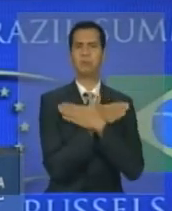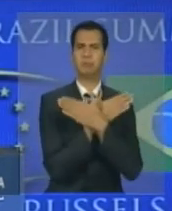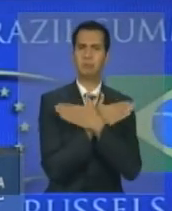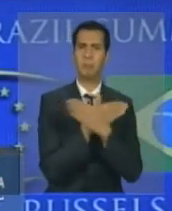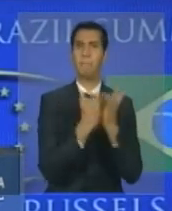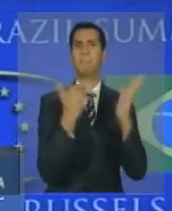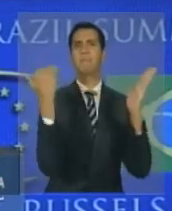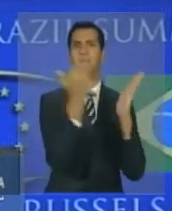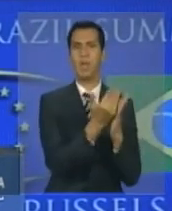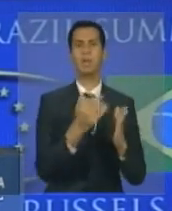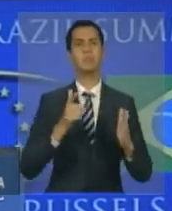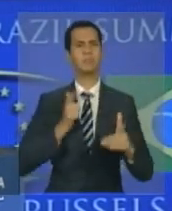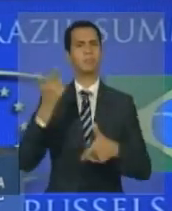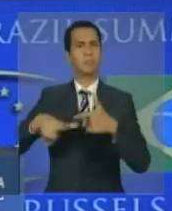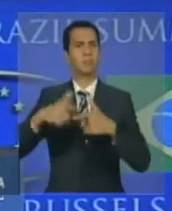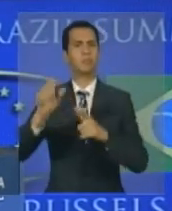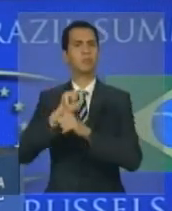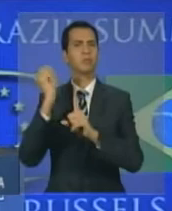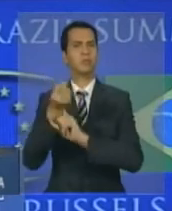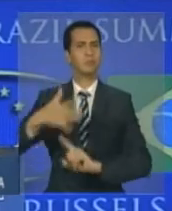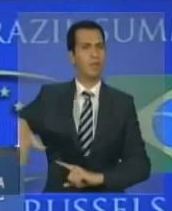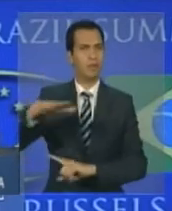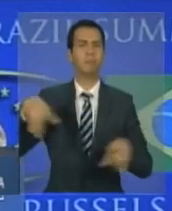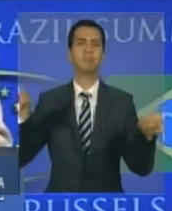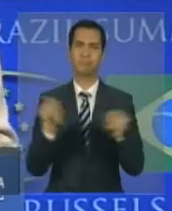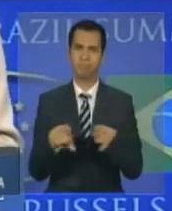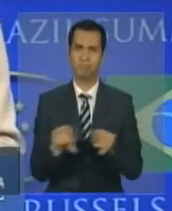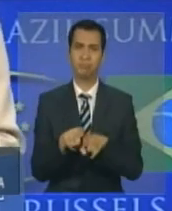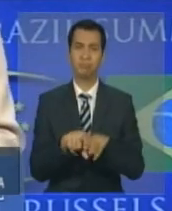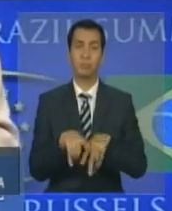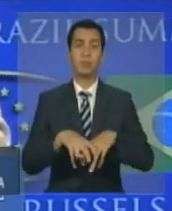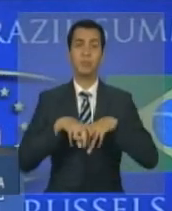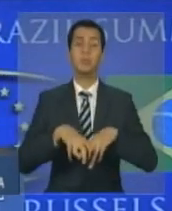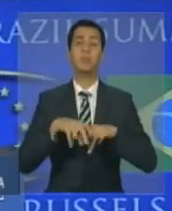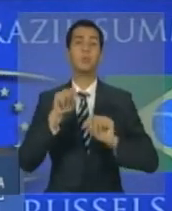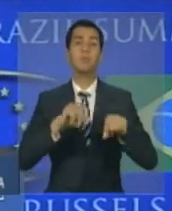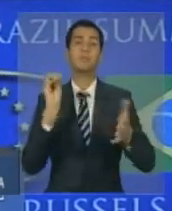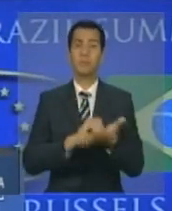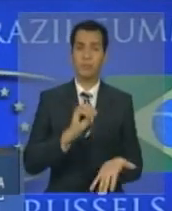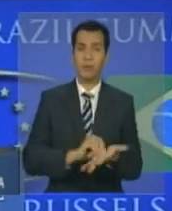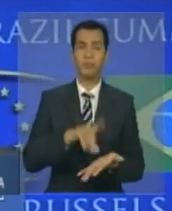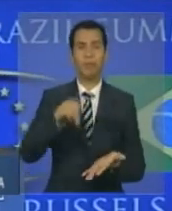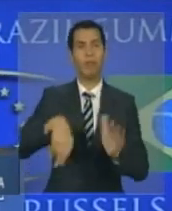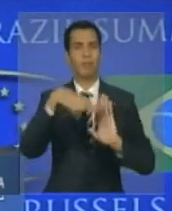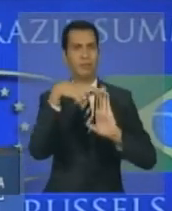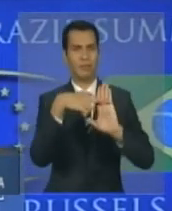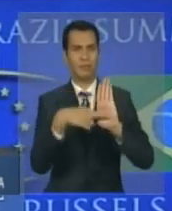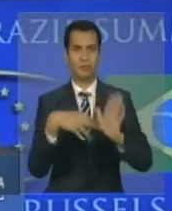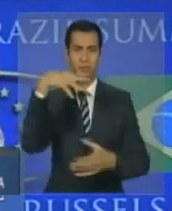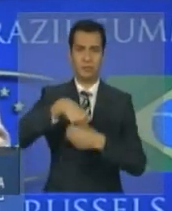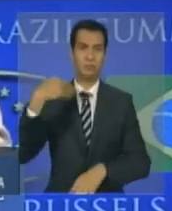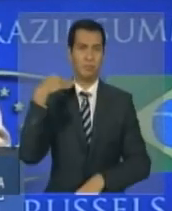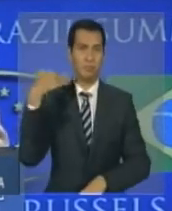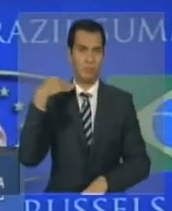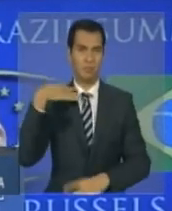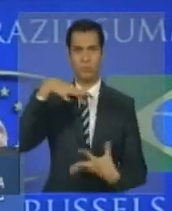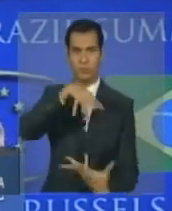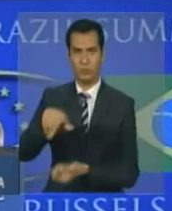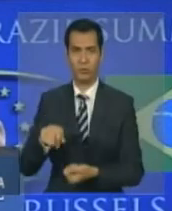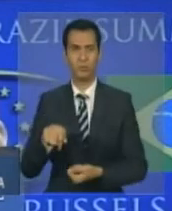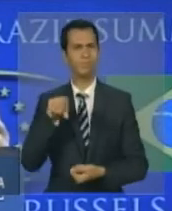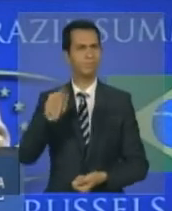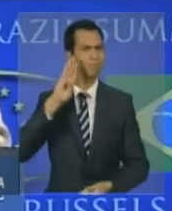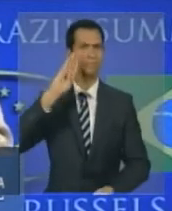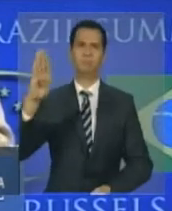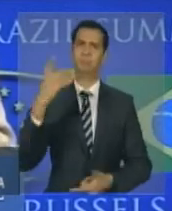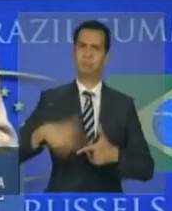É preciso ter claro que a ausência de regulação eficaz do sistema financeiro está na origem de todo